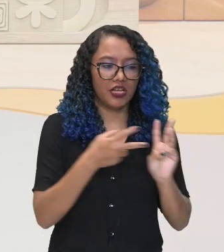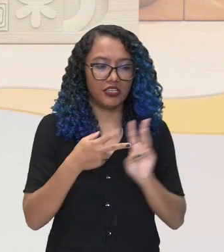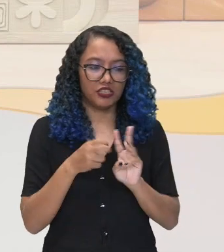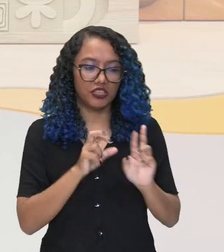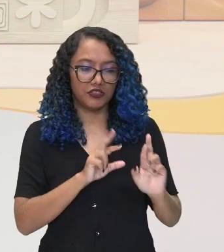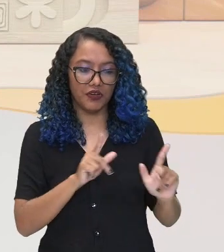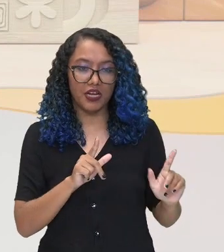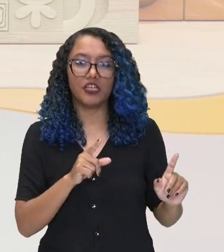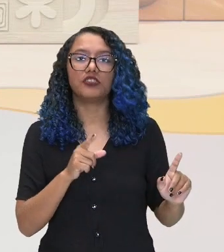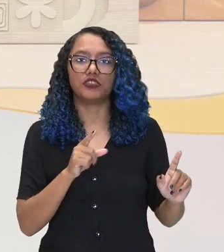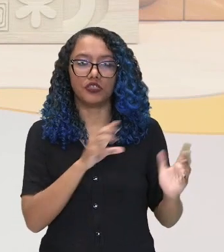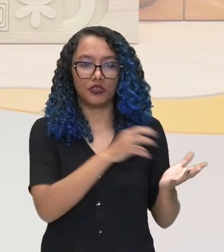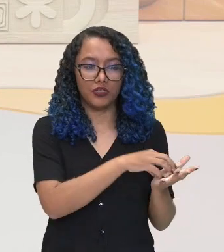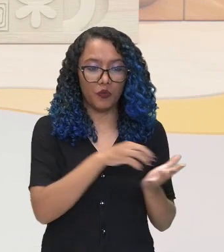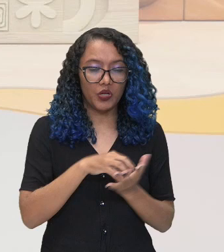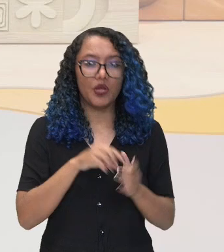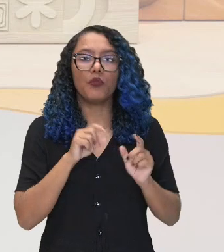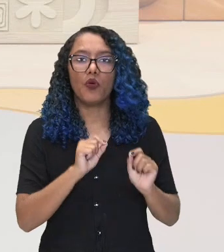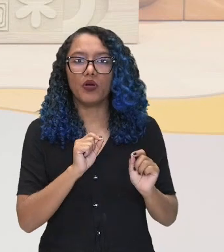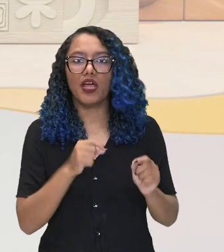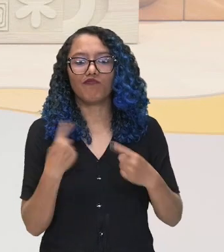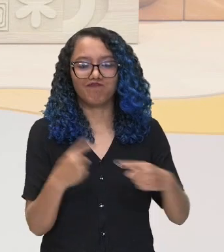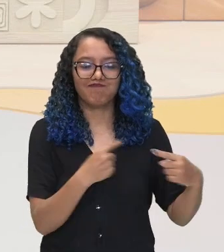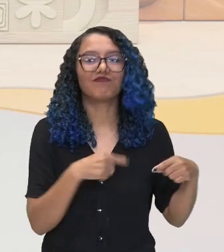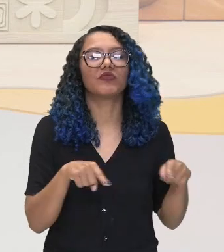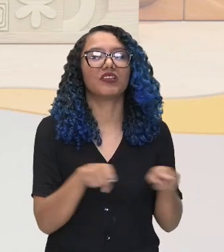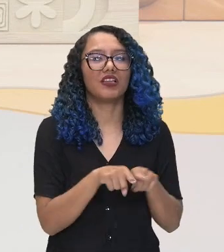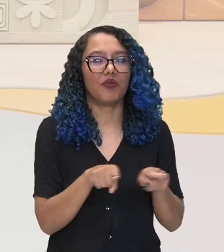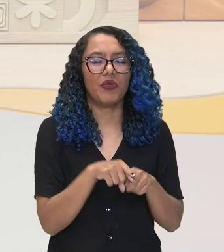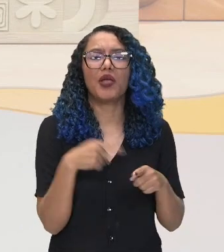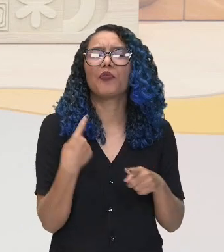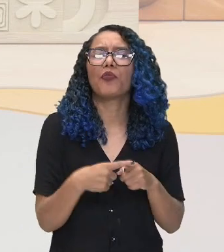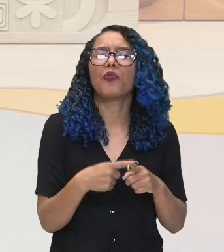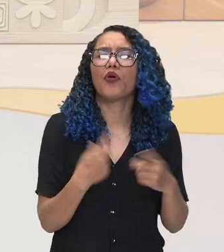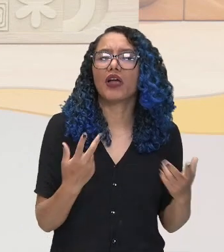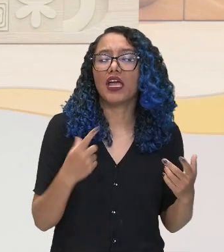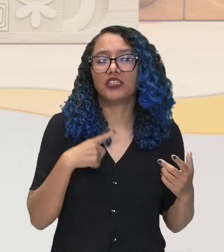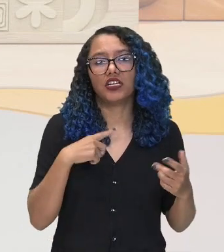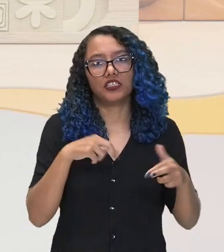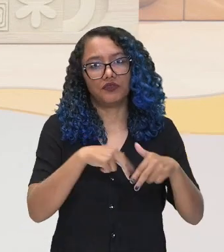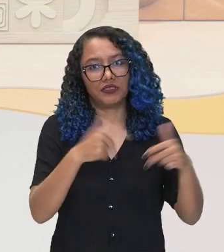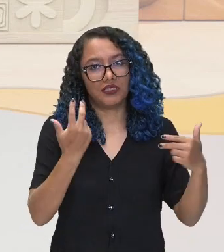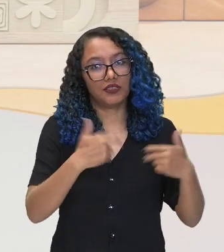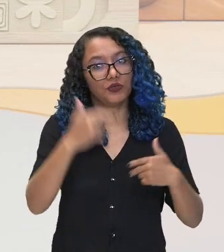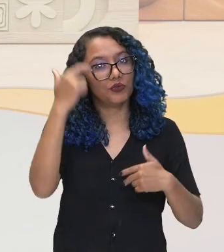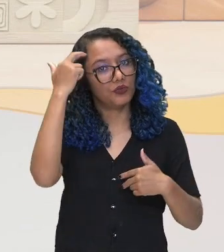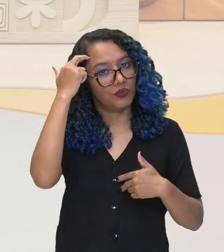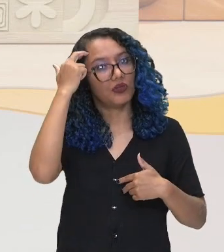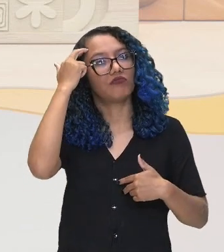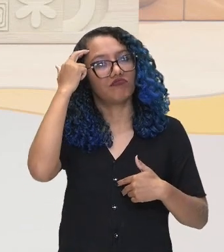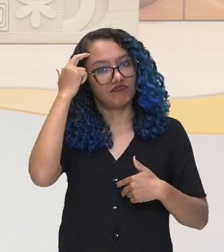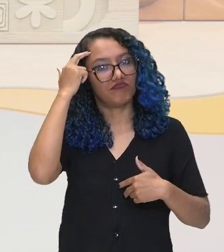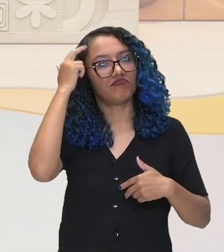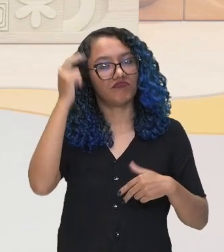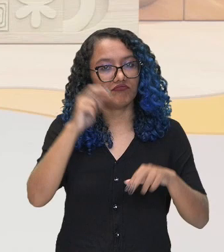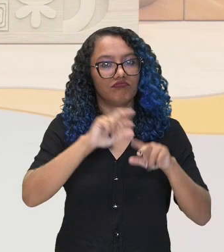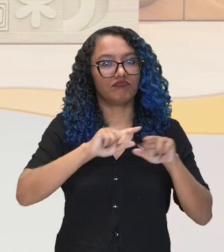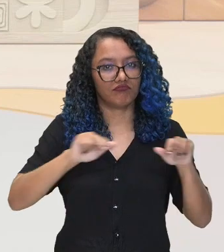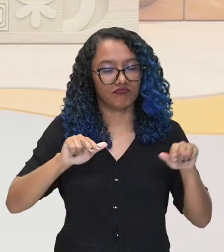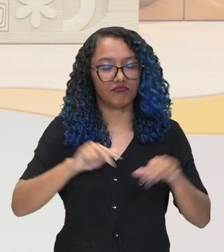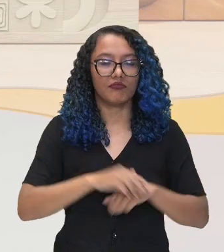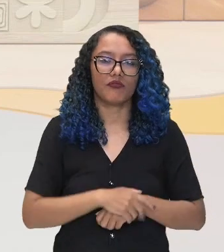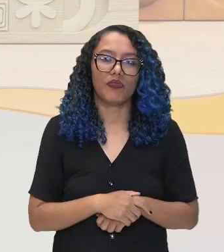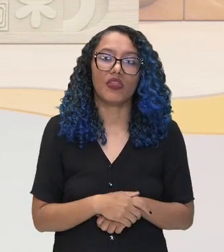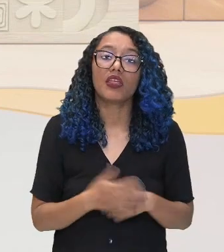diversidade cultural. Então vamos entender aqui o contexto desse encontro entre esses povos. Estamos aí nesse